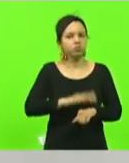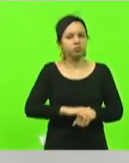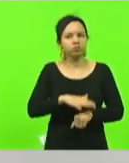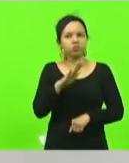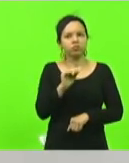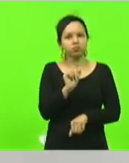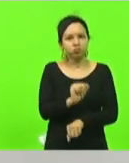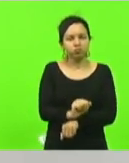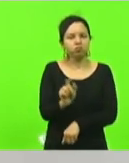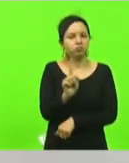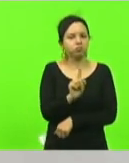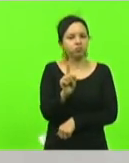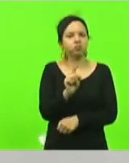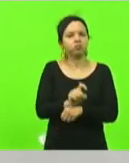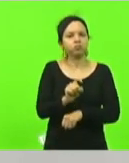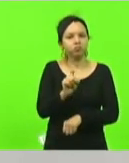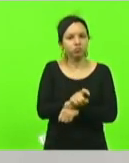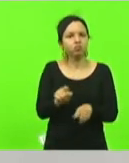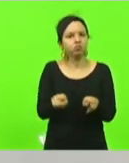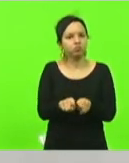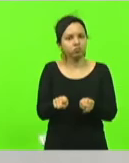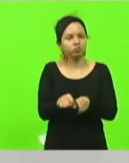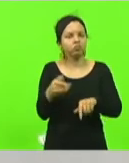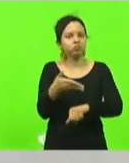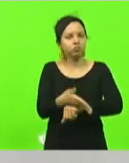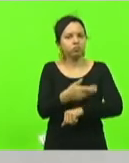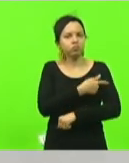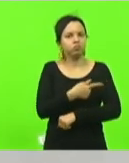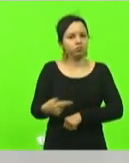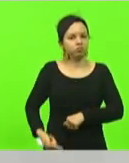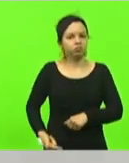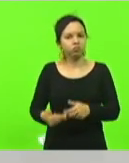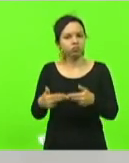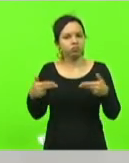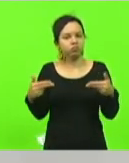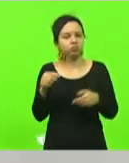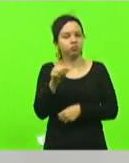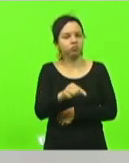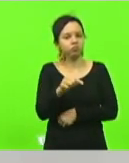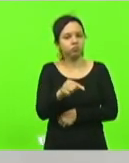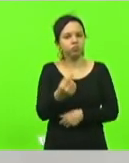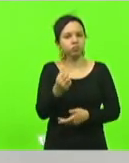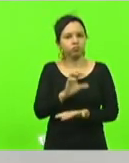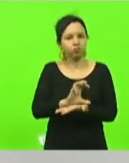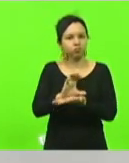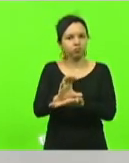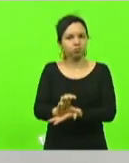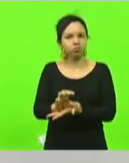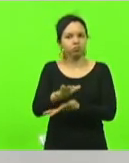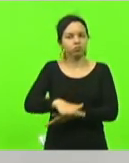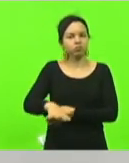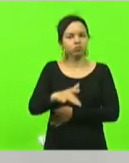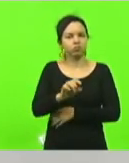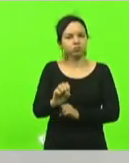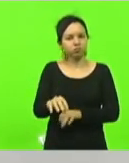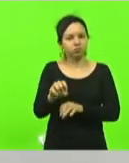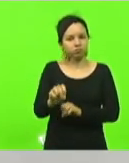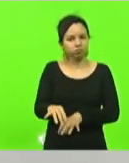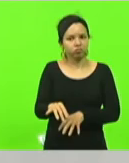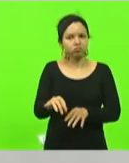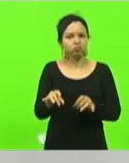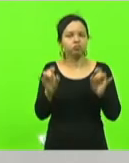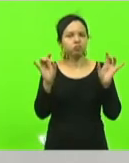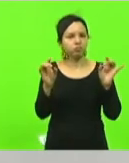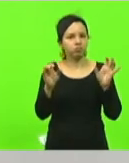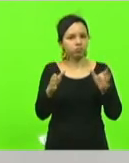fomos a Araranguá também o governo lança ali recursos para educação contemplando a